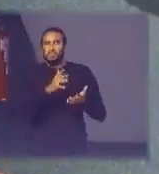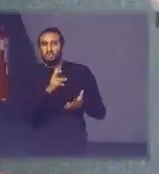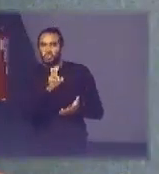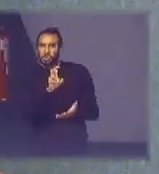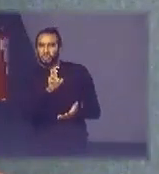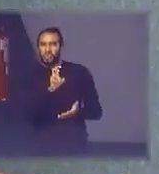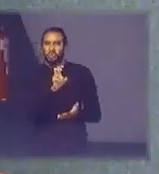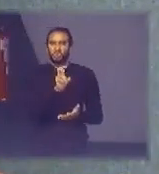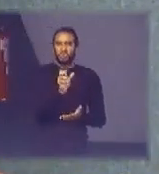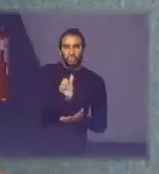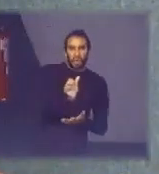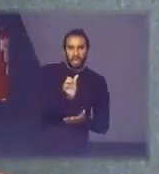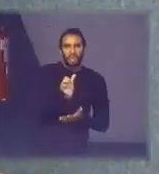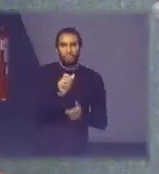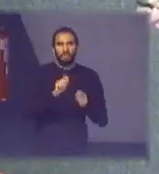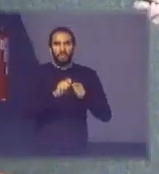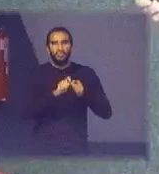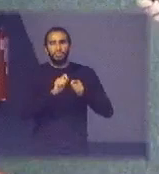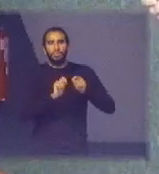assinou em São Paulo